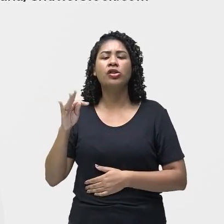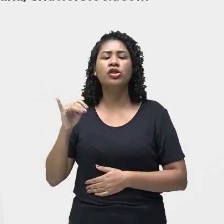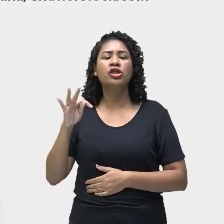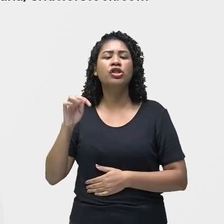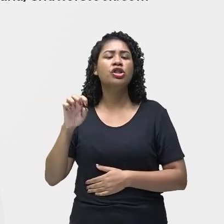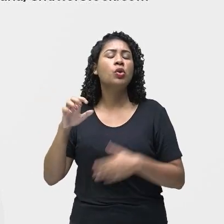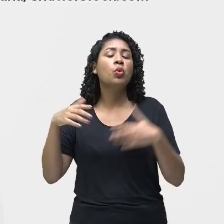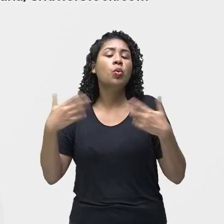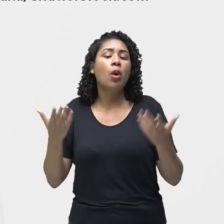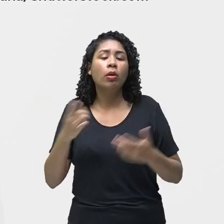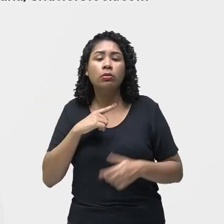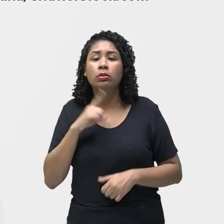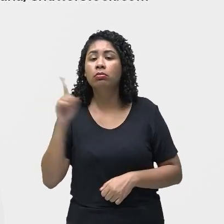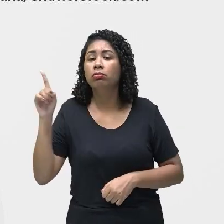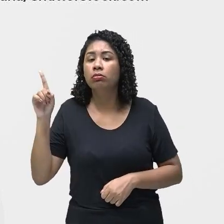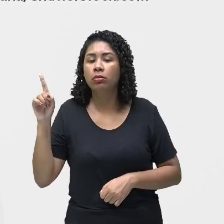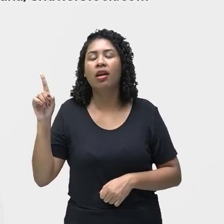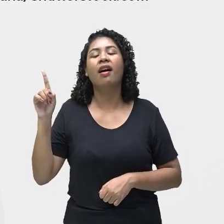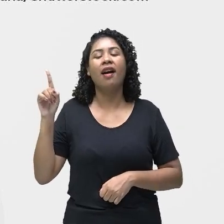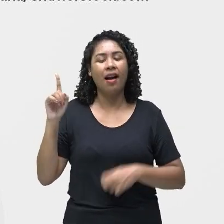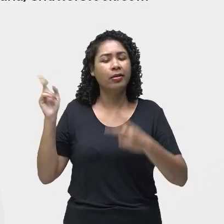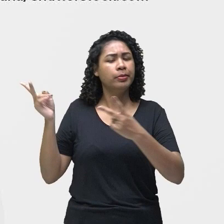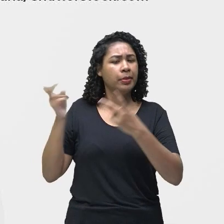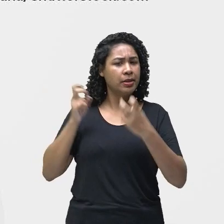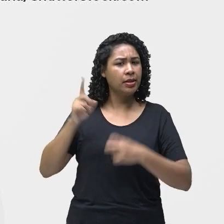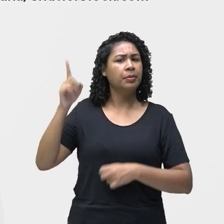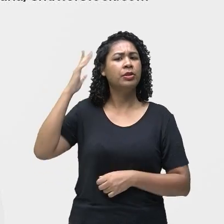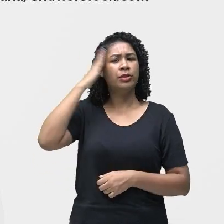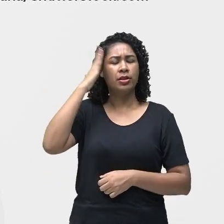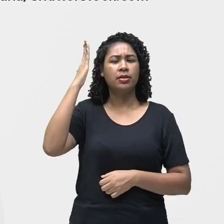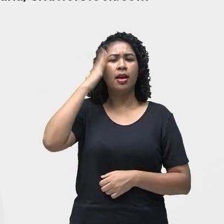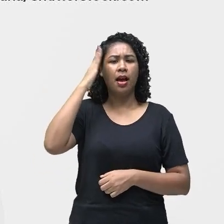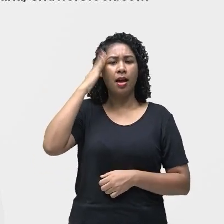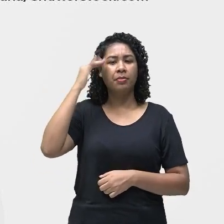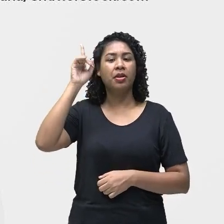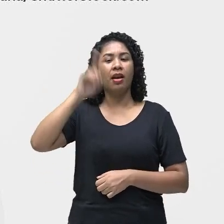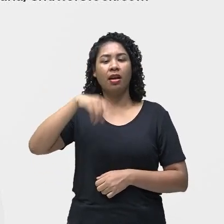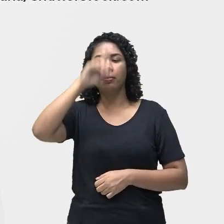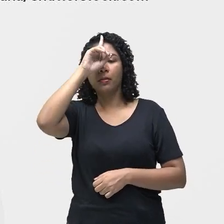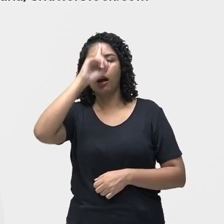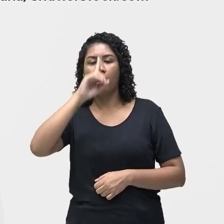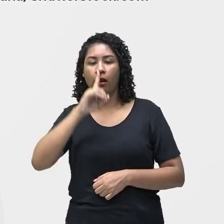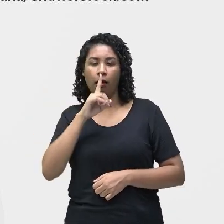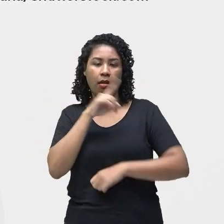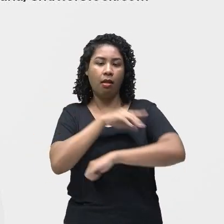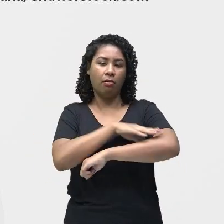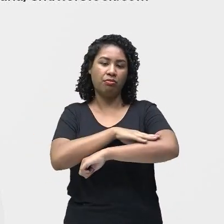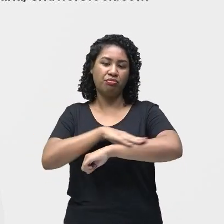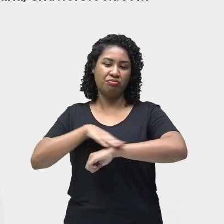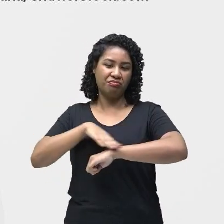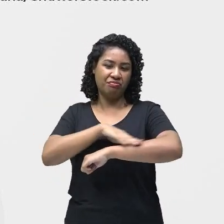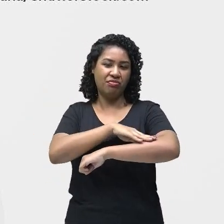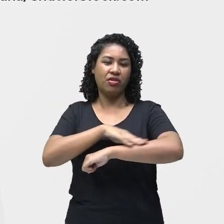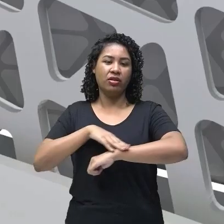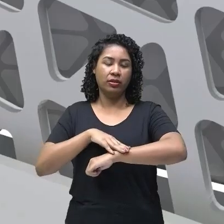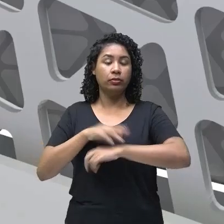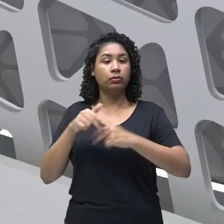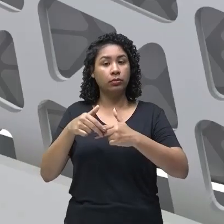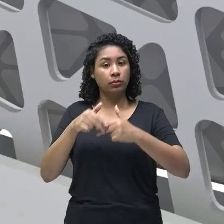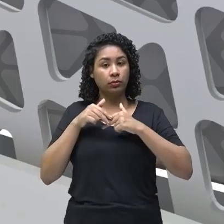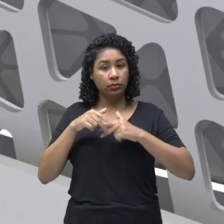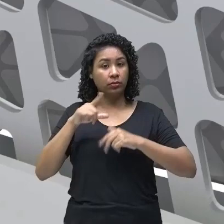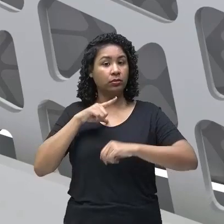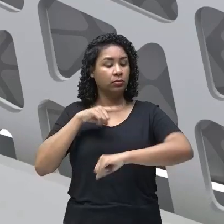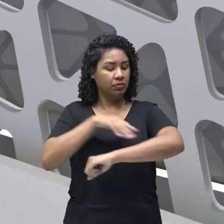vocês com certeza conseguiriam responder para mim que é essa pessoa que está com a pele mais amarelada. Então, quando a pessoa está com a pele mais